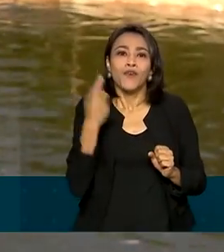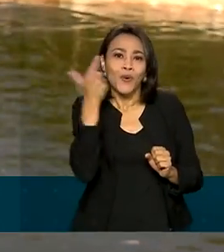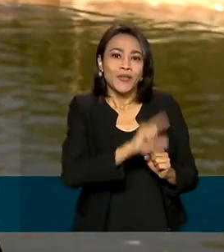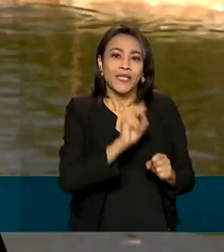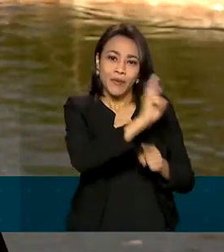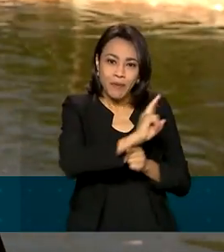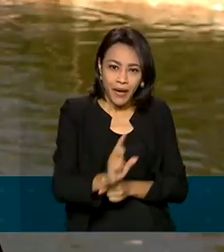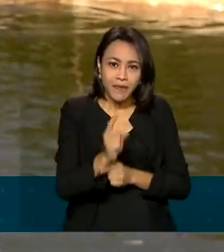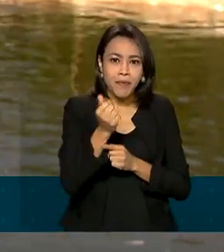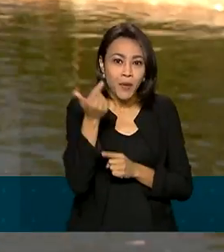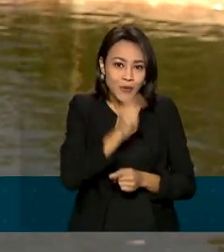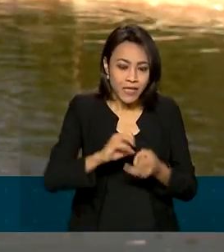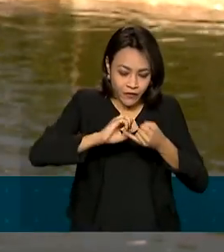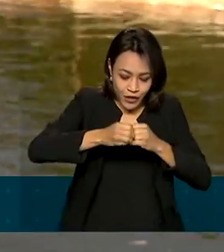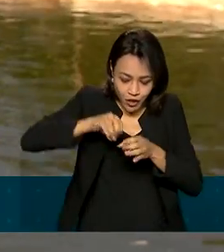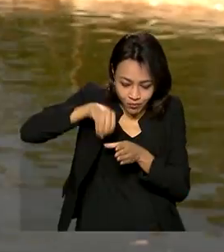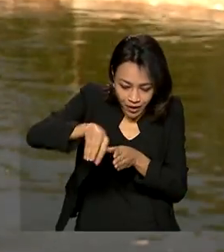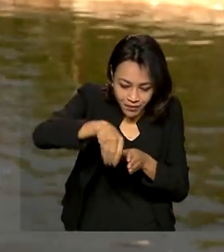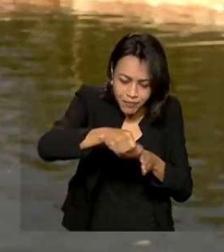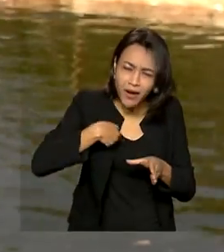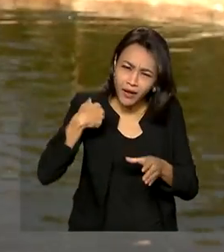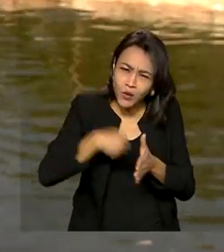plantar esse meu feijão aí. Estou aí lutando devagarzinho.